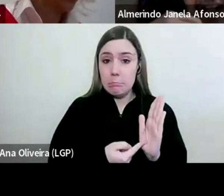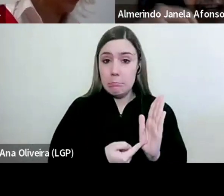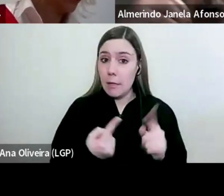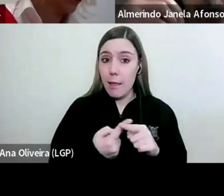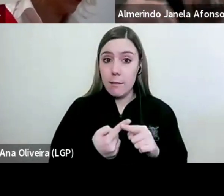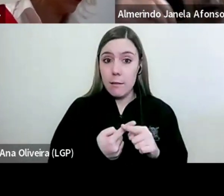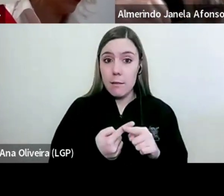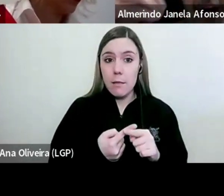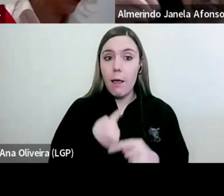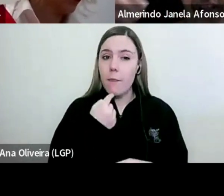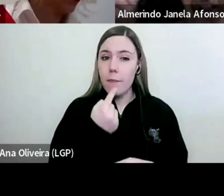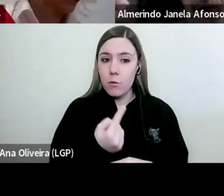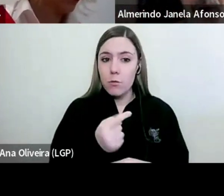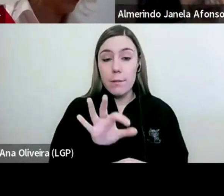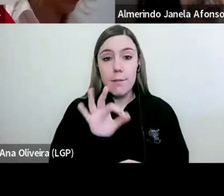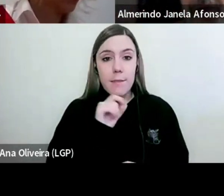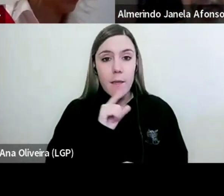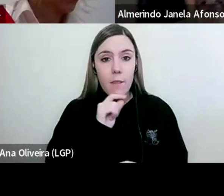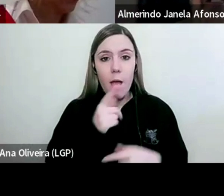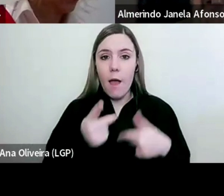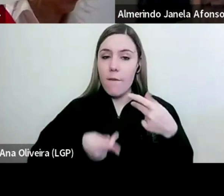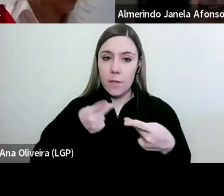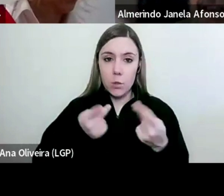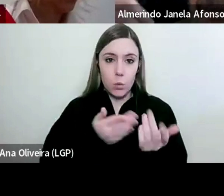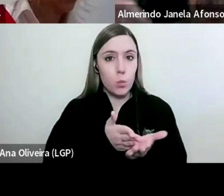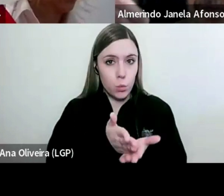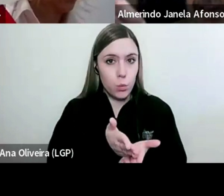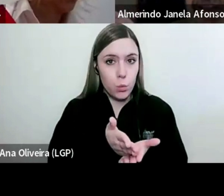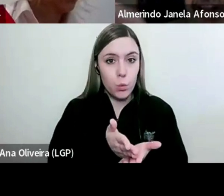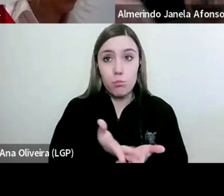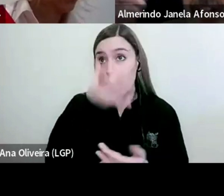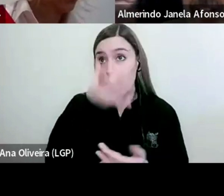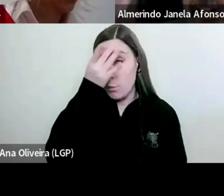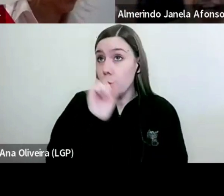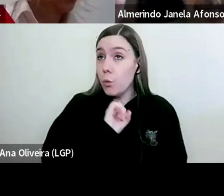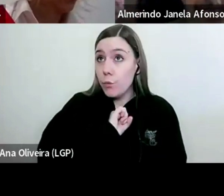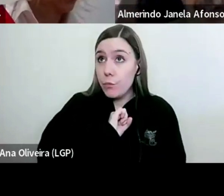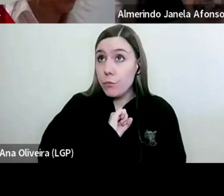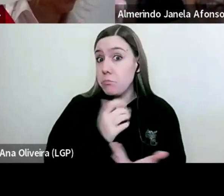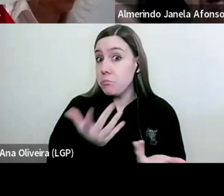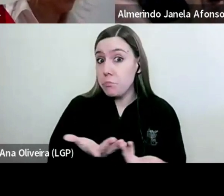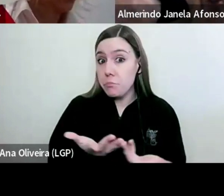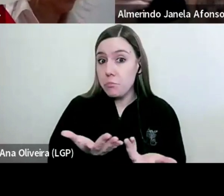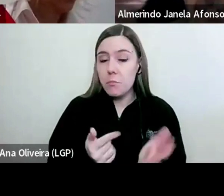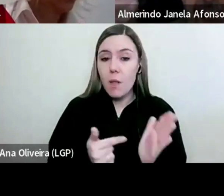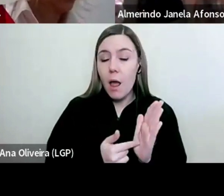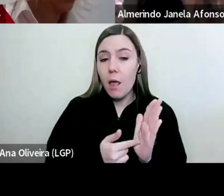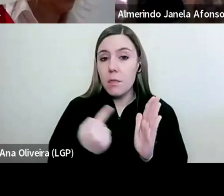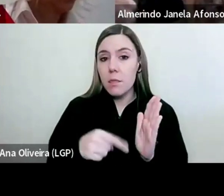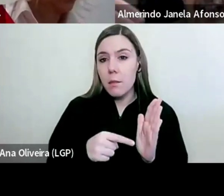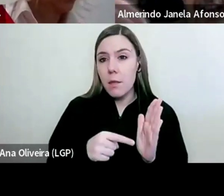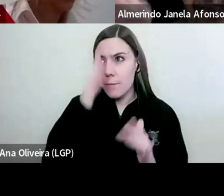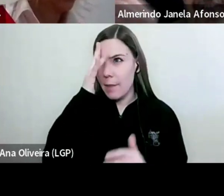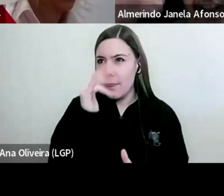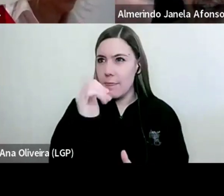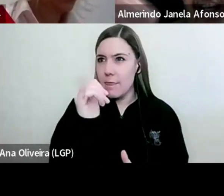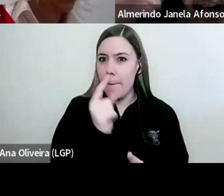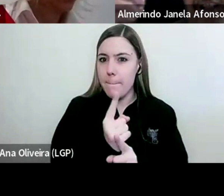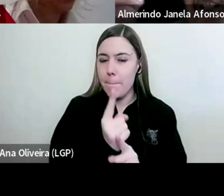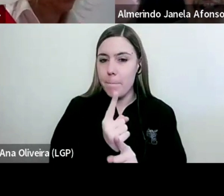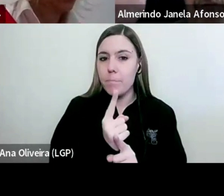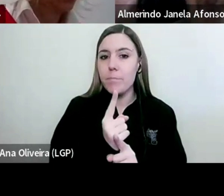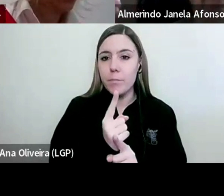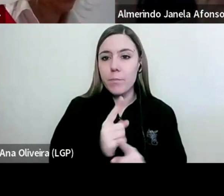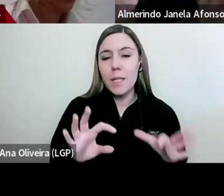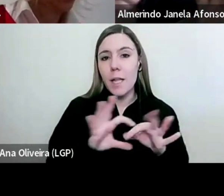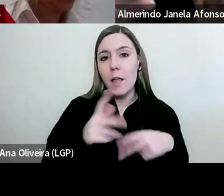nomeada a opção pela avaliação contínua, na minha perspectiva não deixa de estar implícita uma concepção de verdadeira